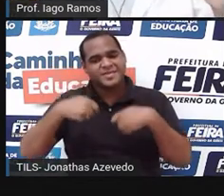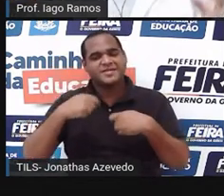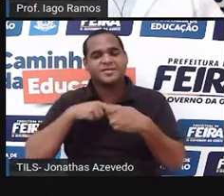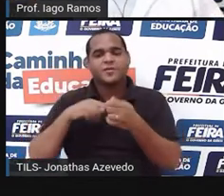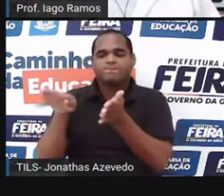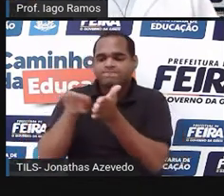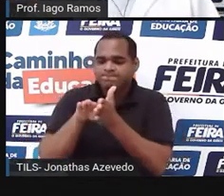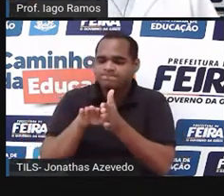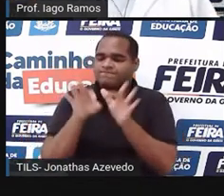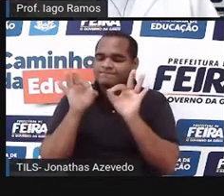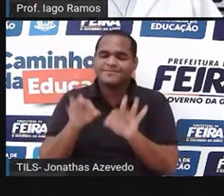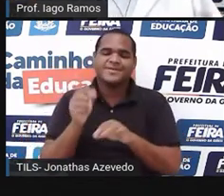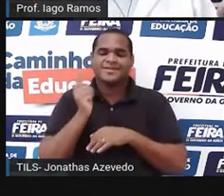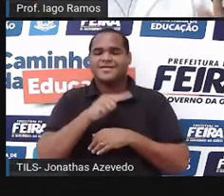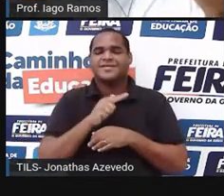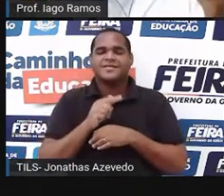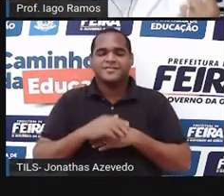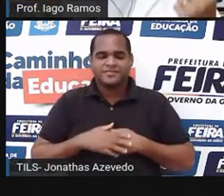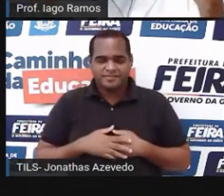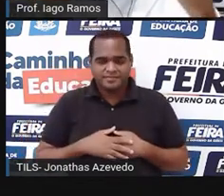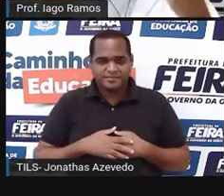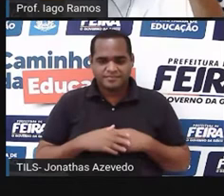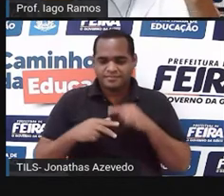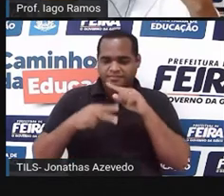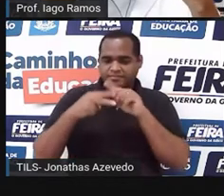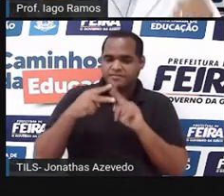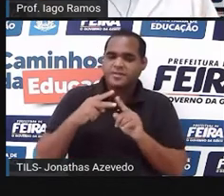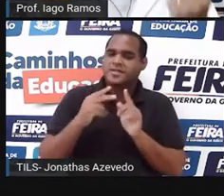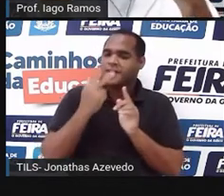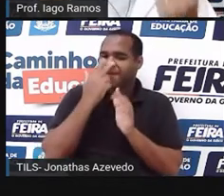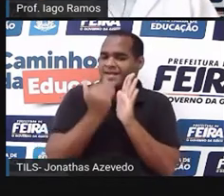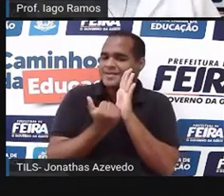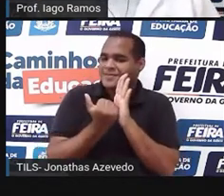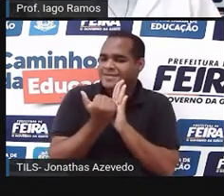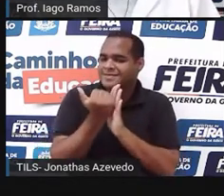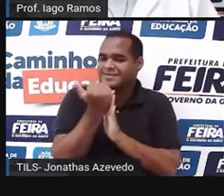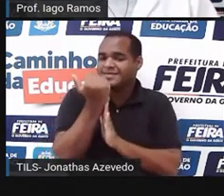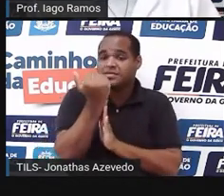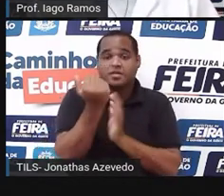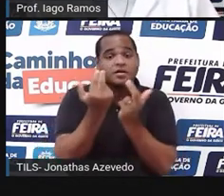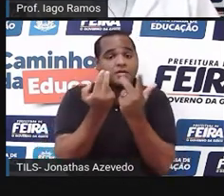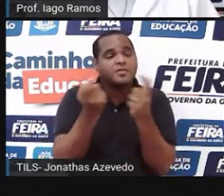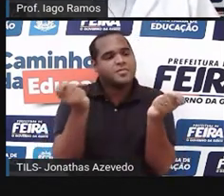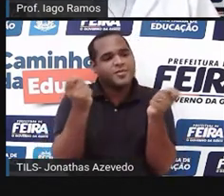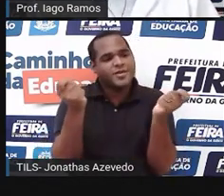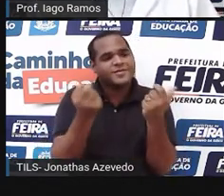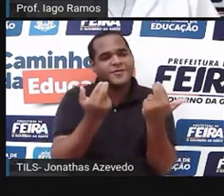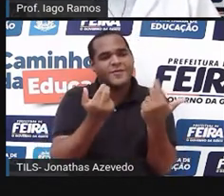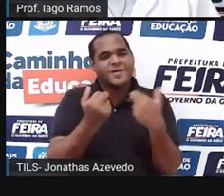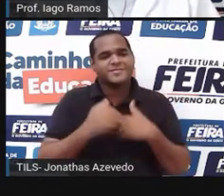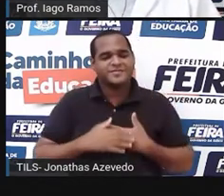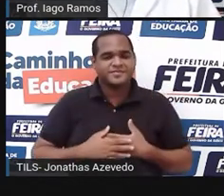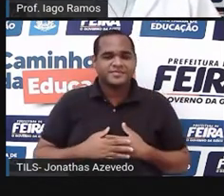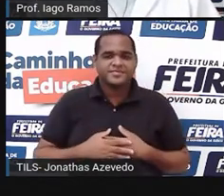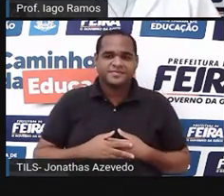fazer essa viagem. Então, as duas grandezas aumentam e podem aumentar da mesma forma. Digamos, né?